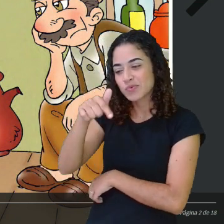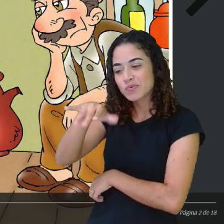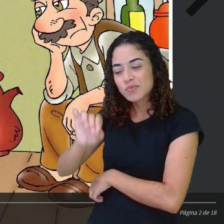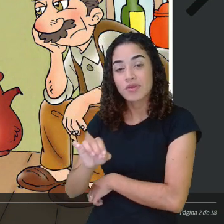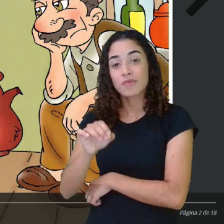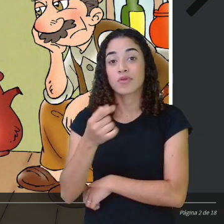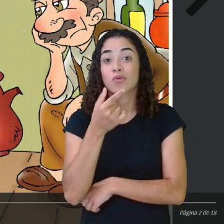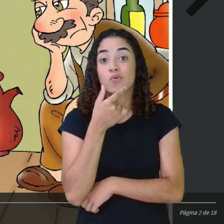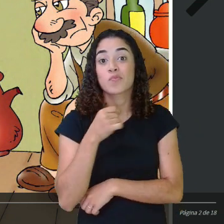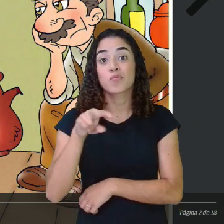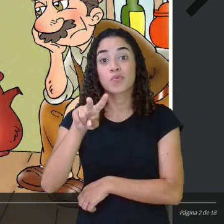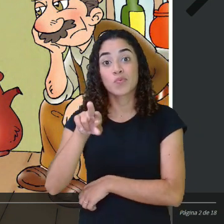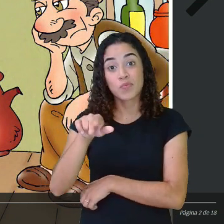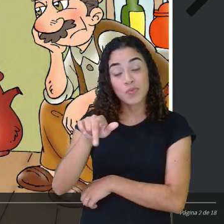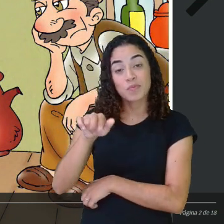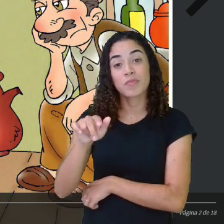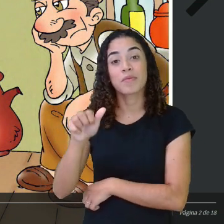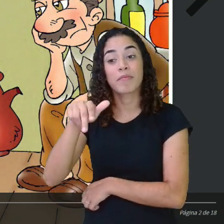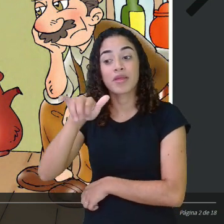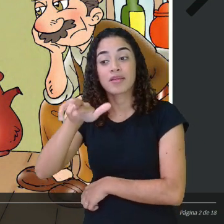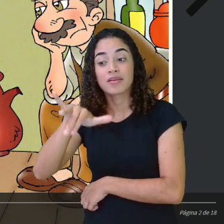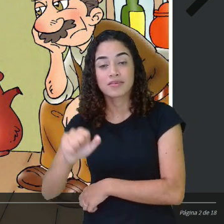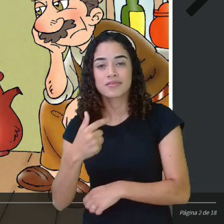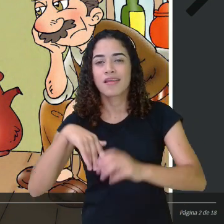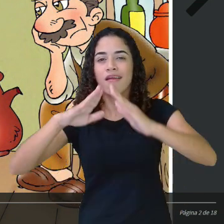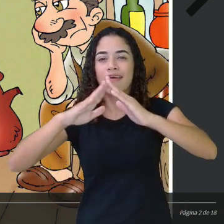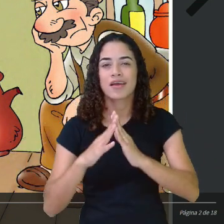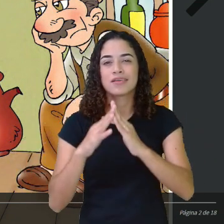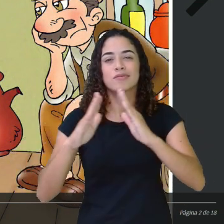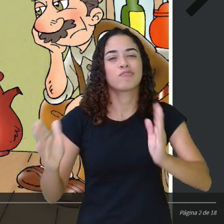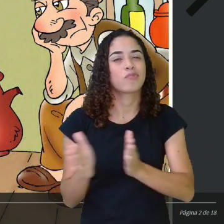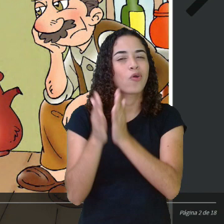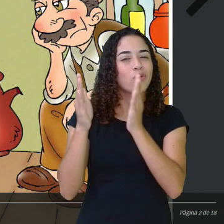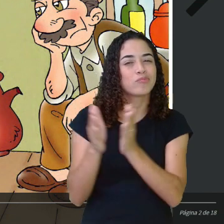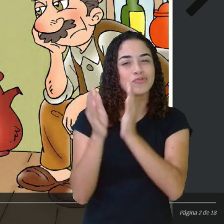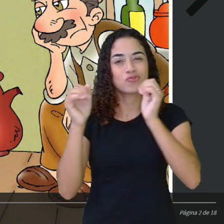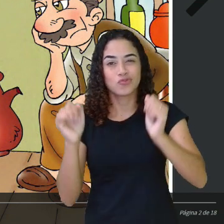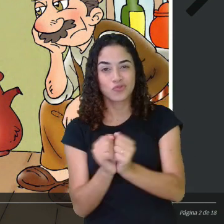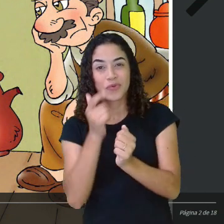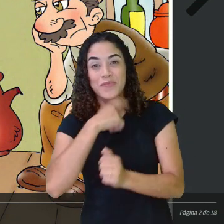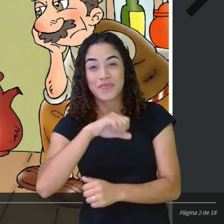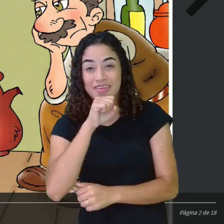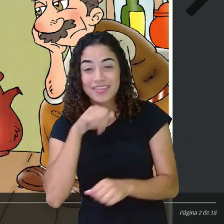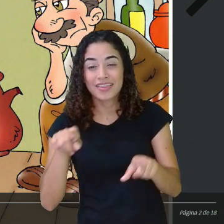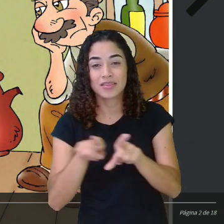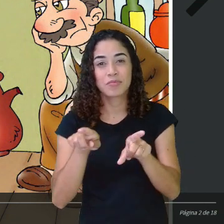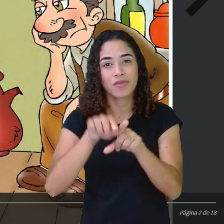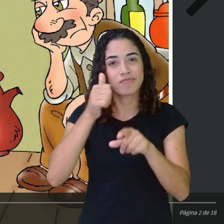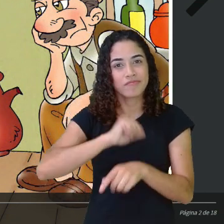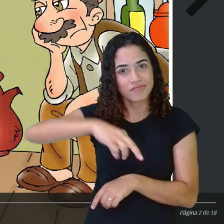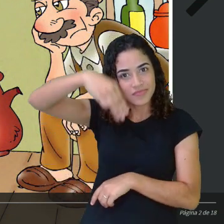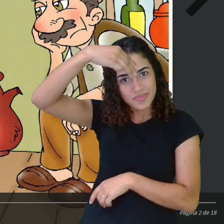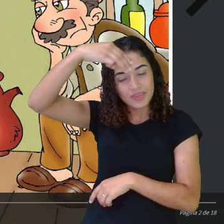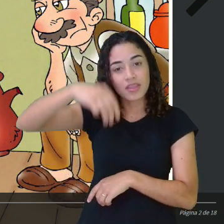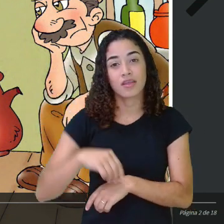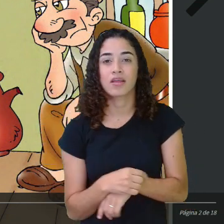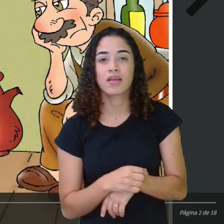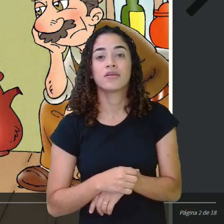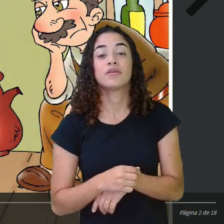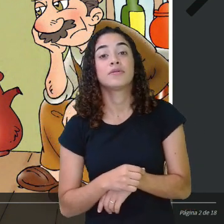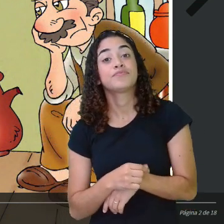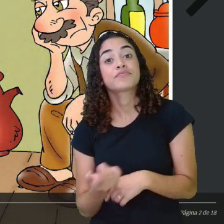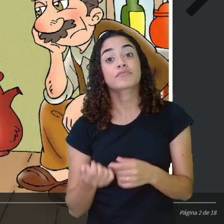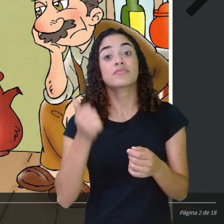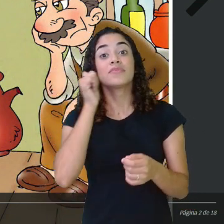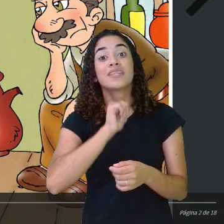irmãos que moravam em uma casa muito pobre, com o pai e a madrasta. Certo dia, os dois escutaram a